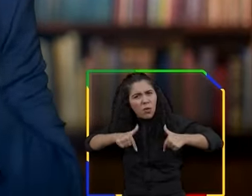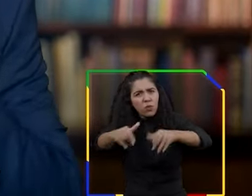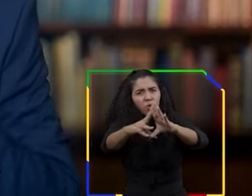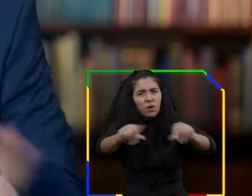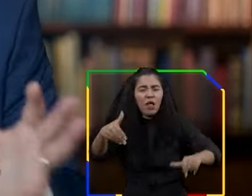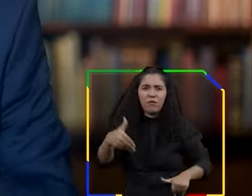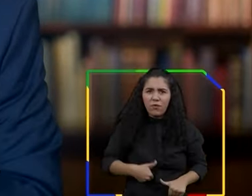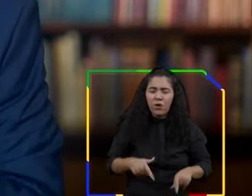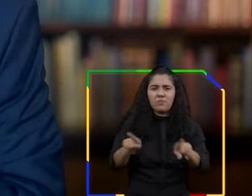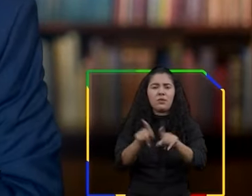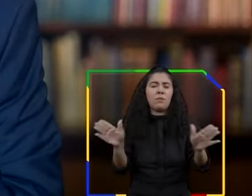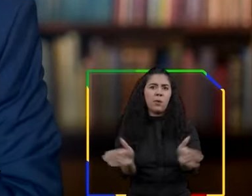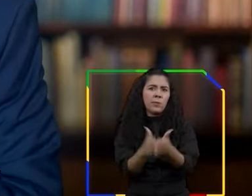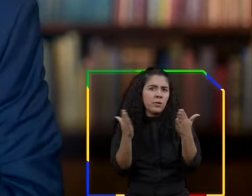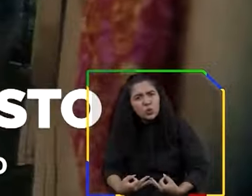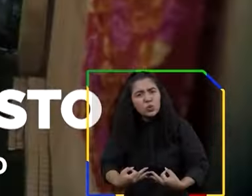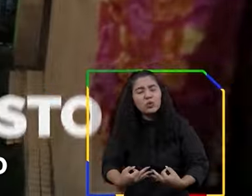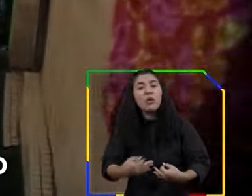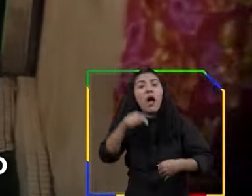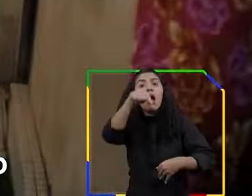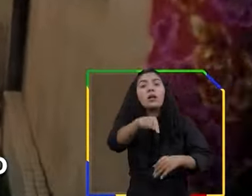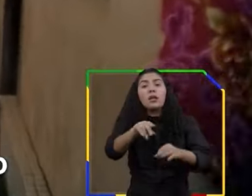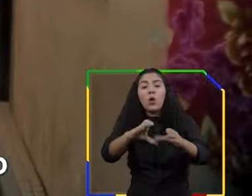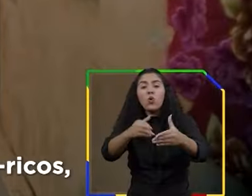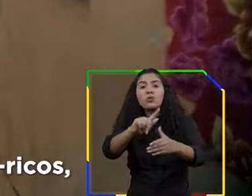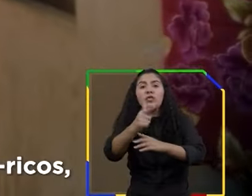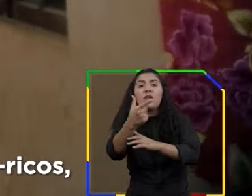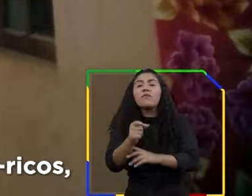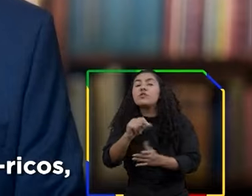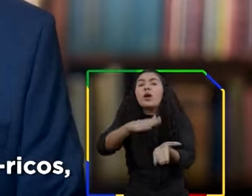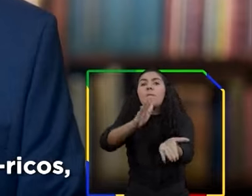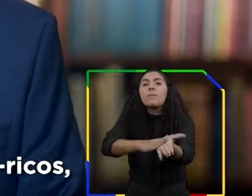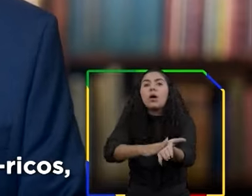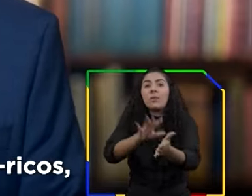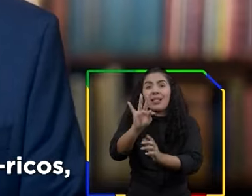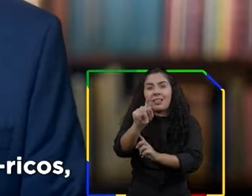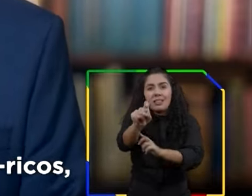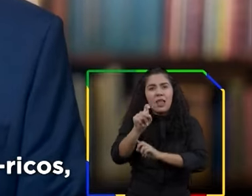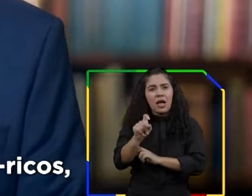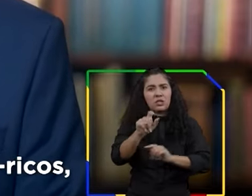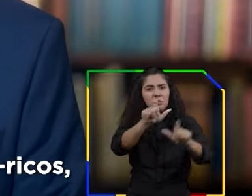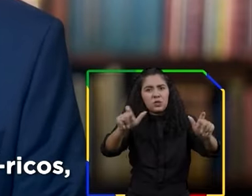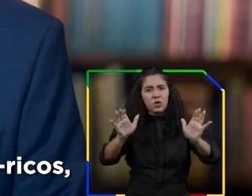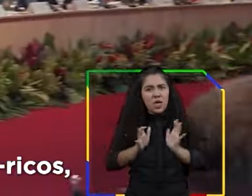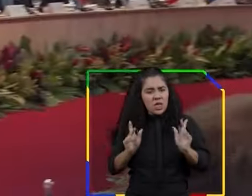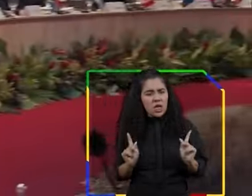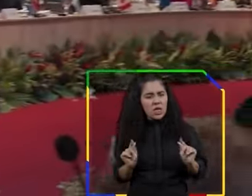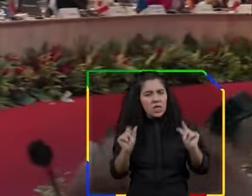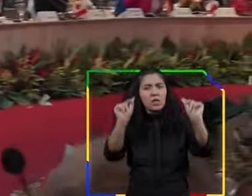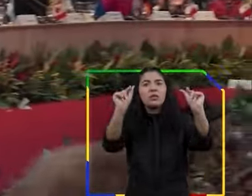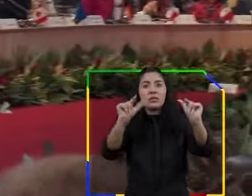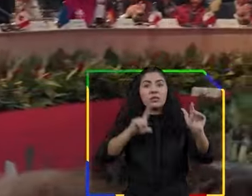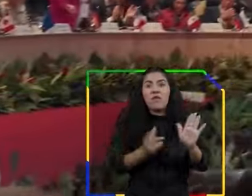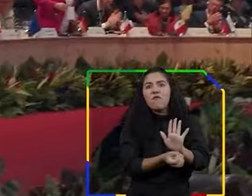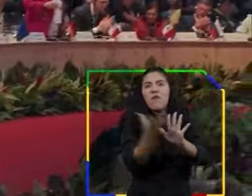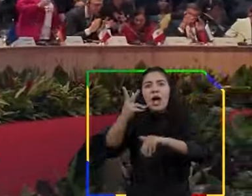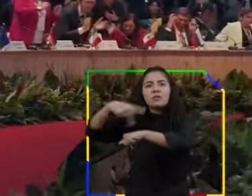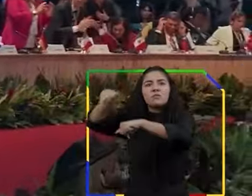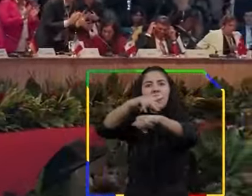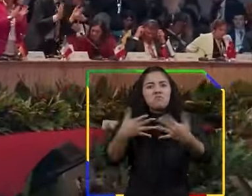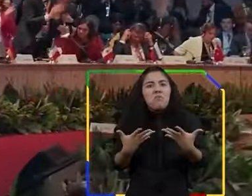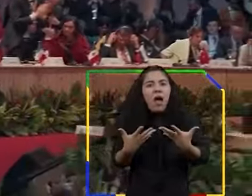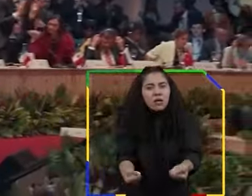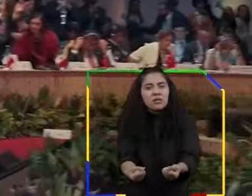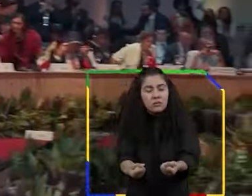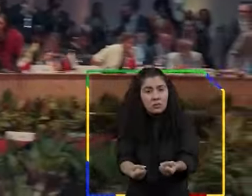global contra a fome e a pobreza. Estamos levando para o G20 a proposta de taxação dos super ricos, que já conta com adesão